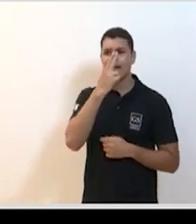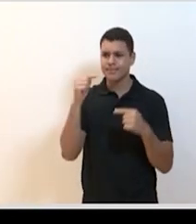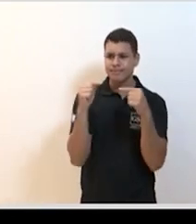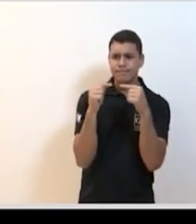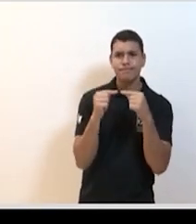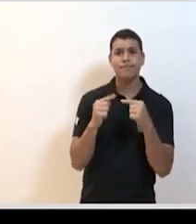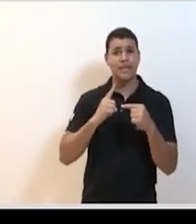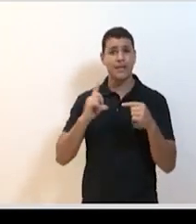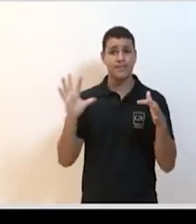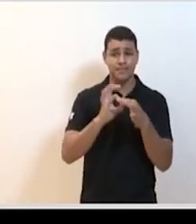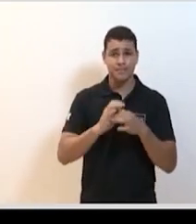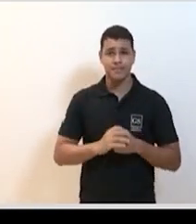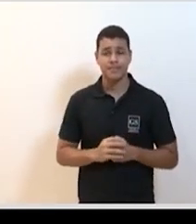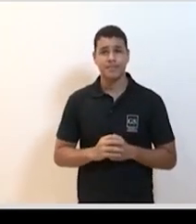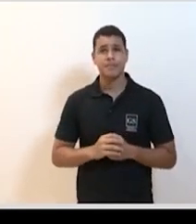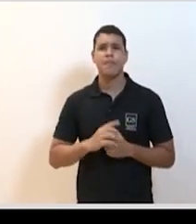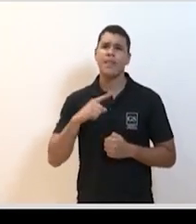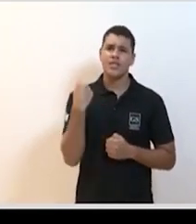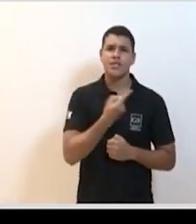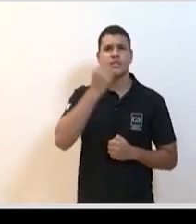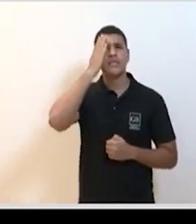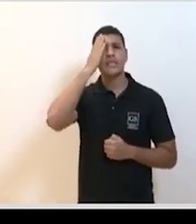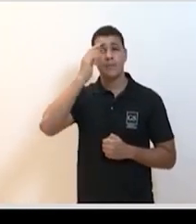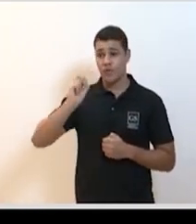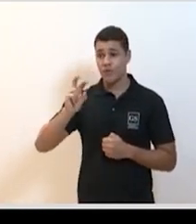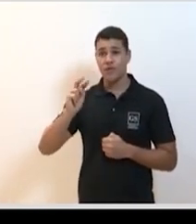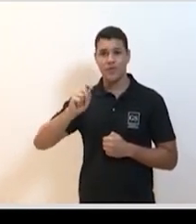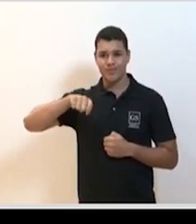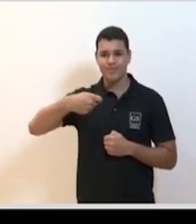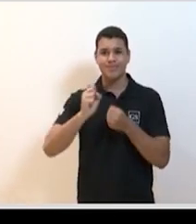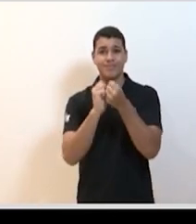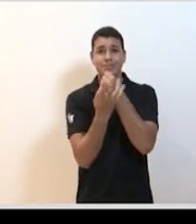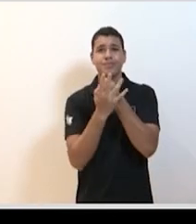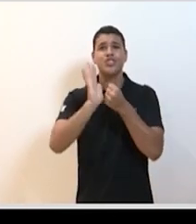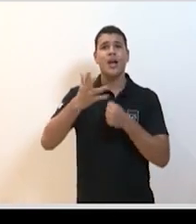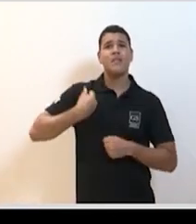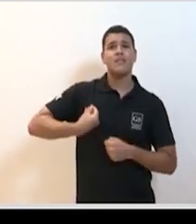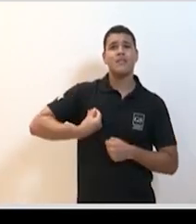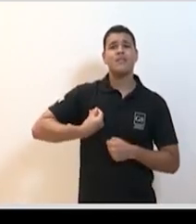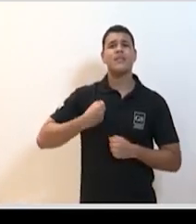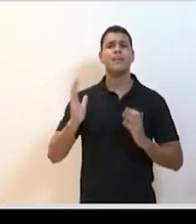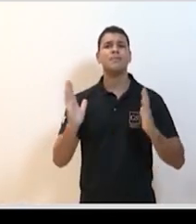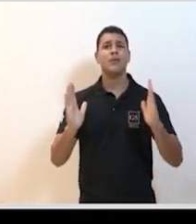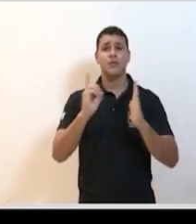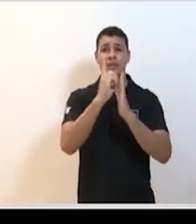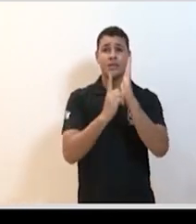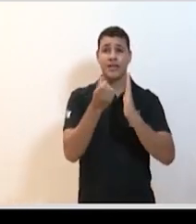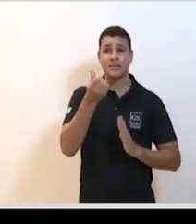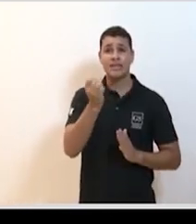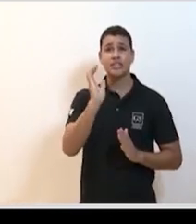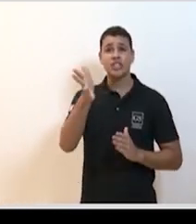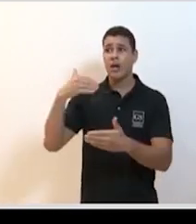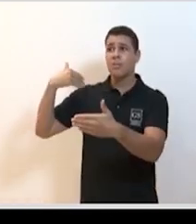favor? A gente sabe que os coronavírus, de uma forma geral, já estão entre nós há muito tempo. Desde a década de 60, eles são reconhecidos como agentes